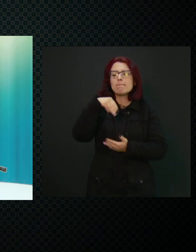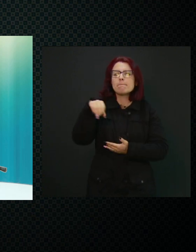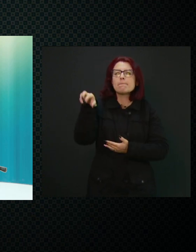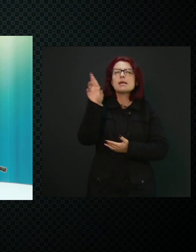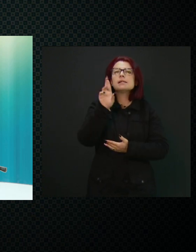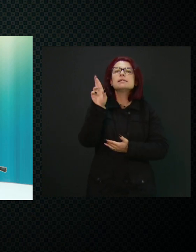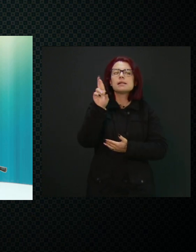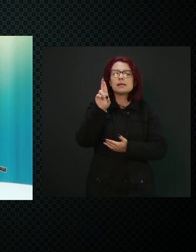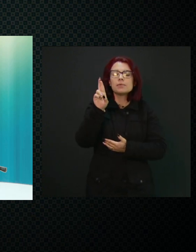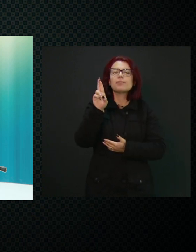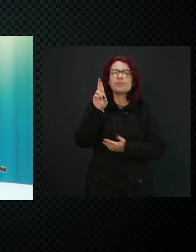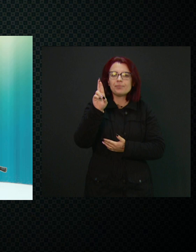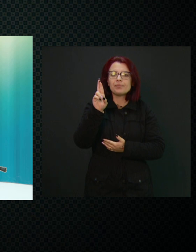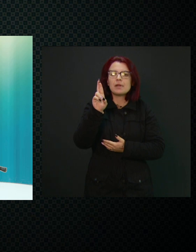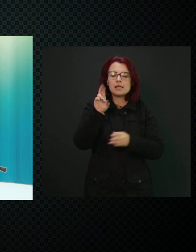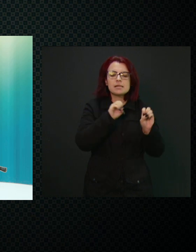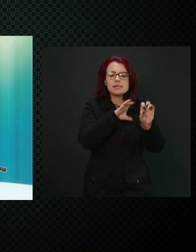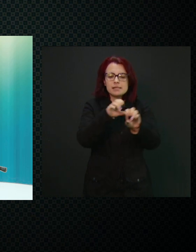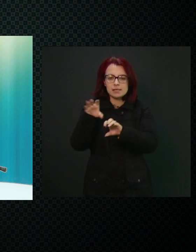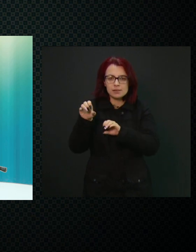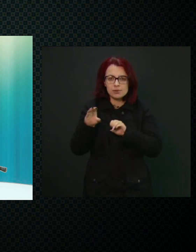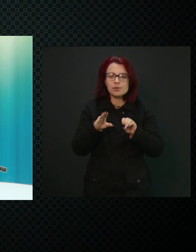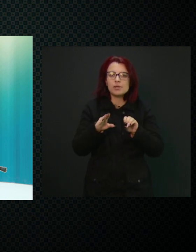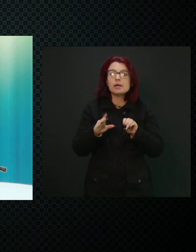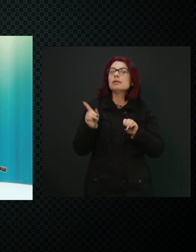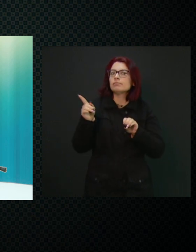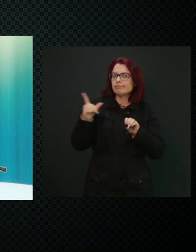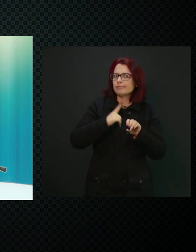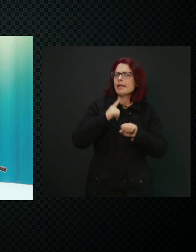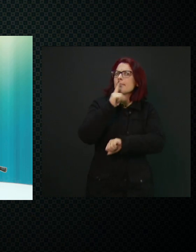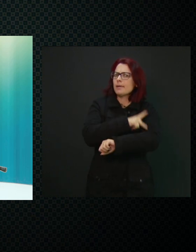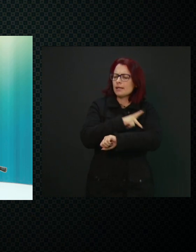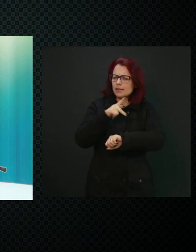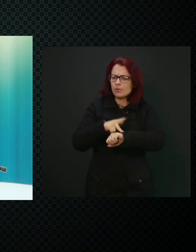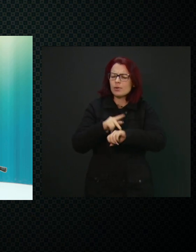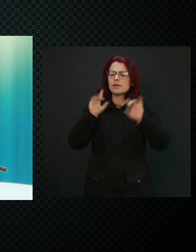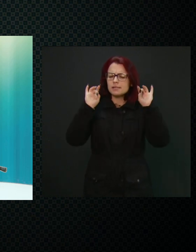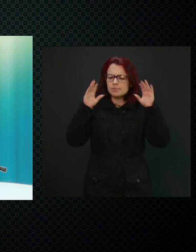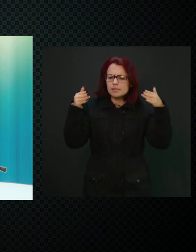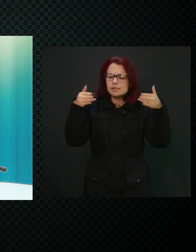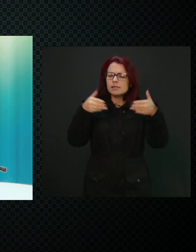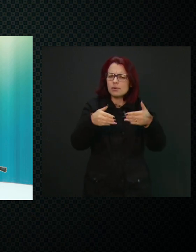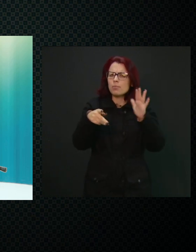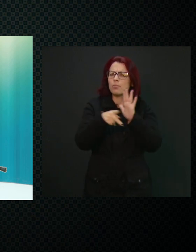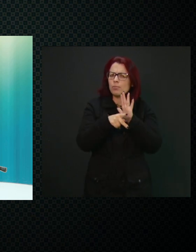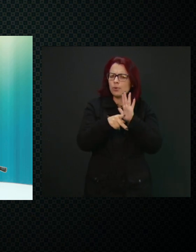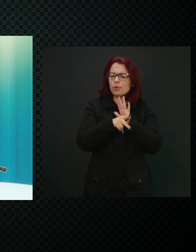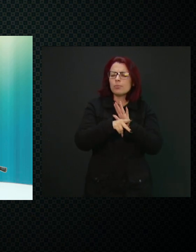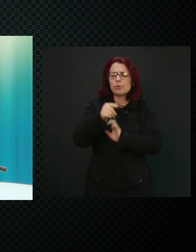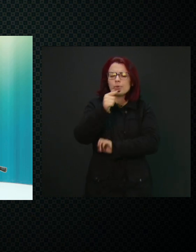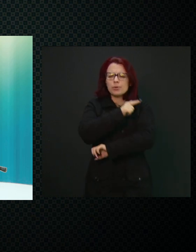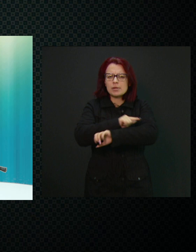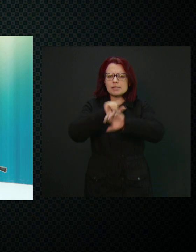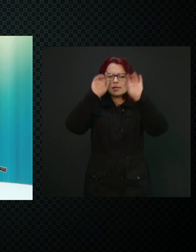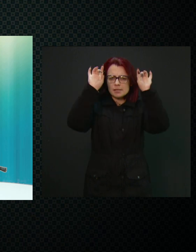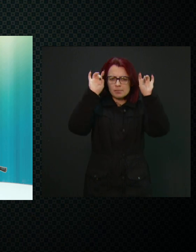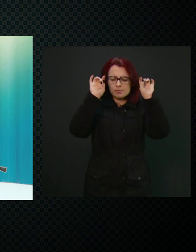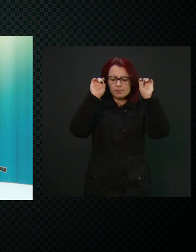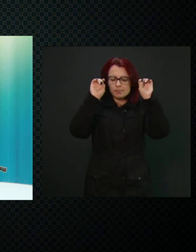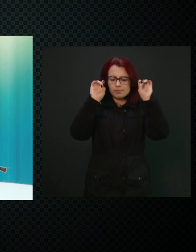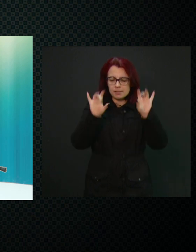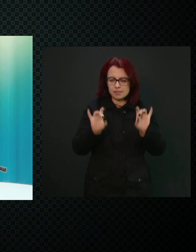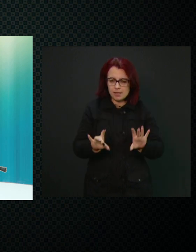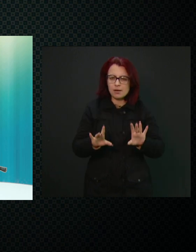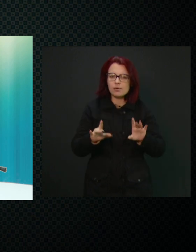de ensino, pedagoga, especialista em educação especial e inclusiva,